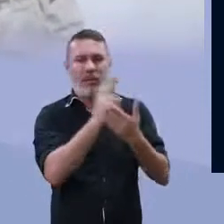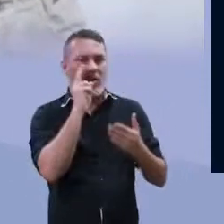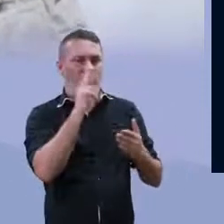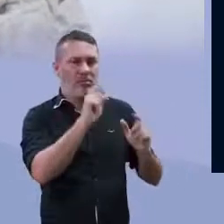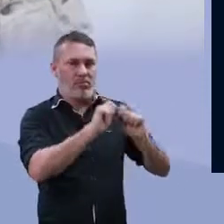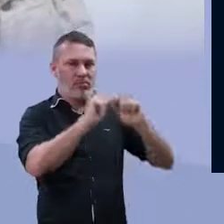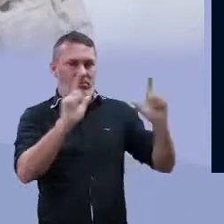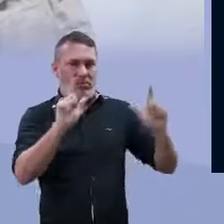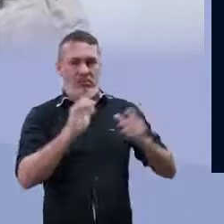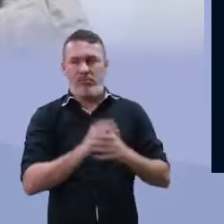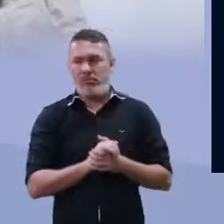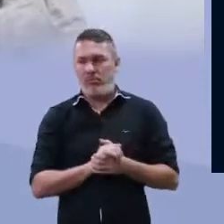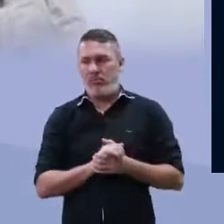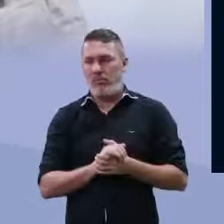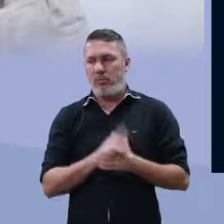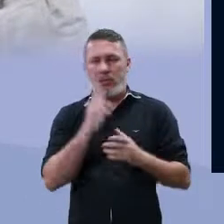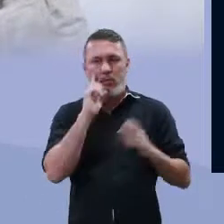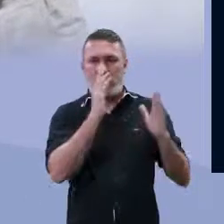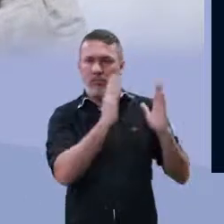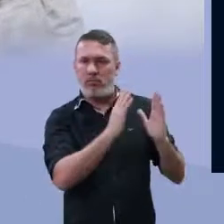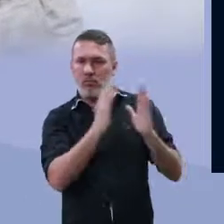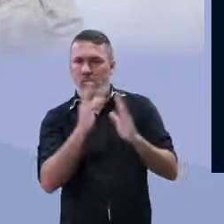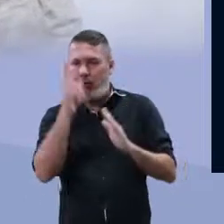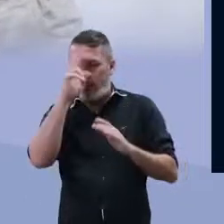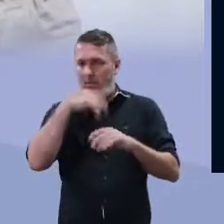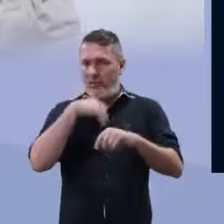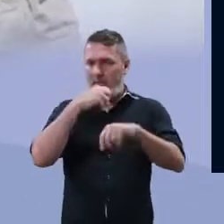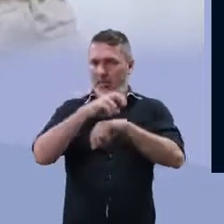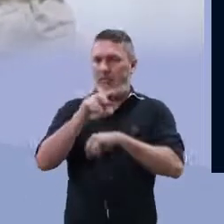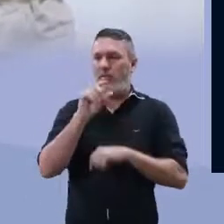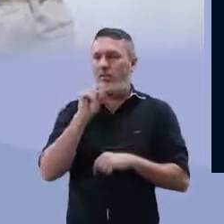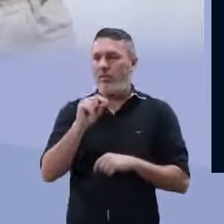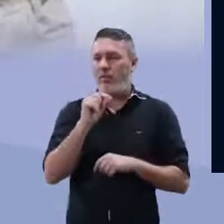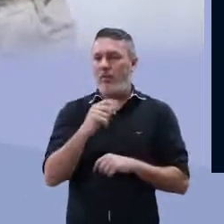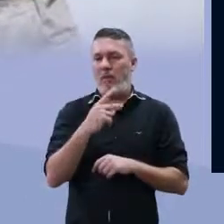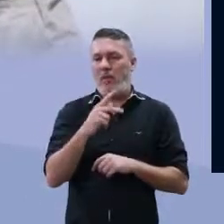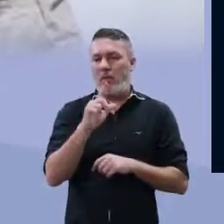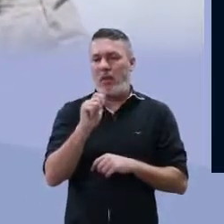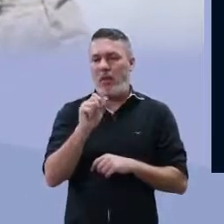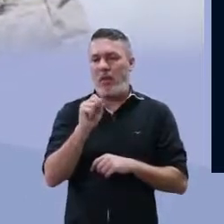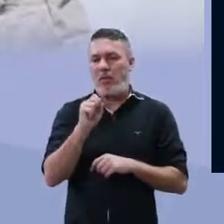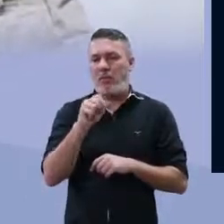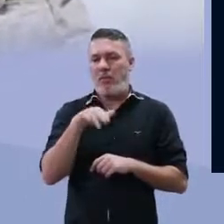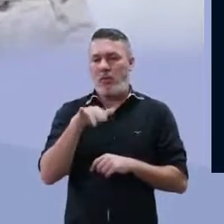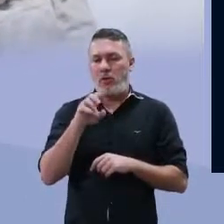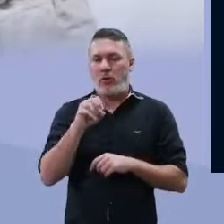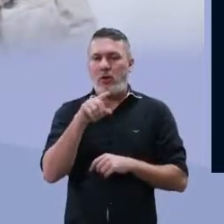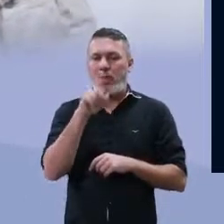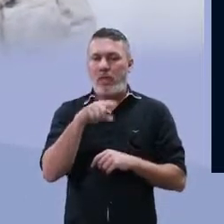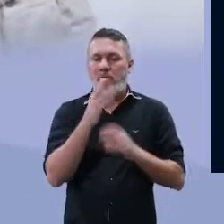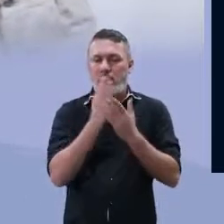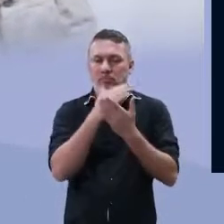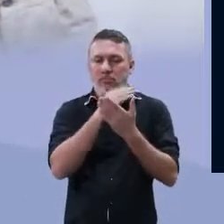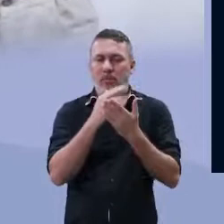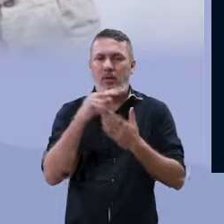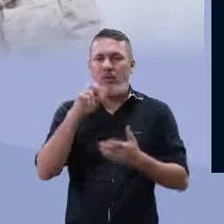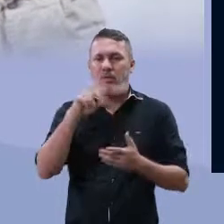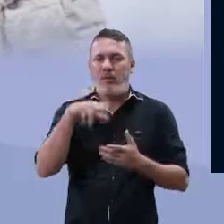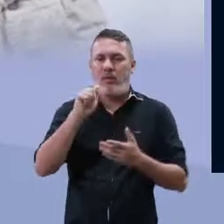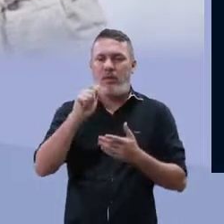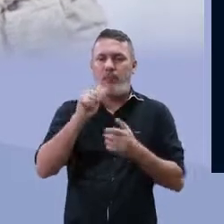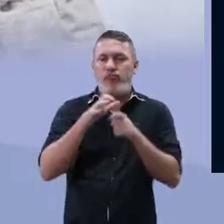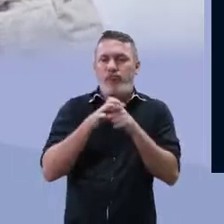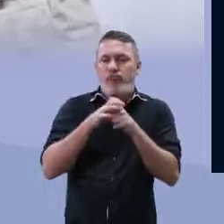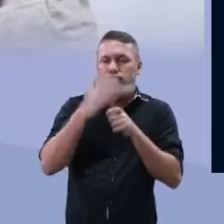gente olhar aquele fator F que está escrito ali. Esse fator F, lembra que eu falei com vocês que o plasmídio eram